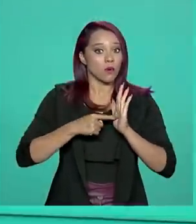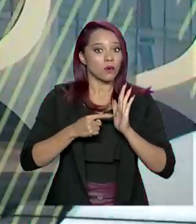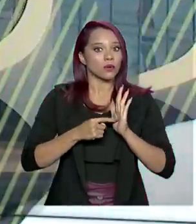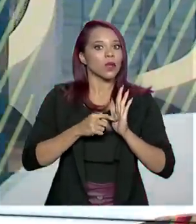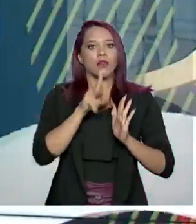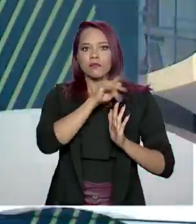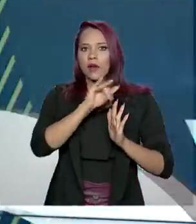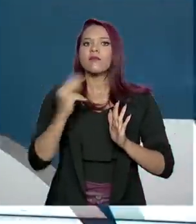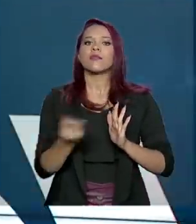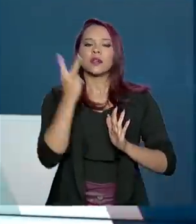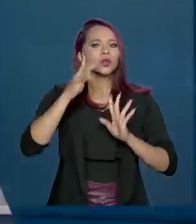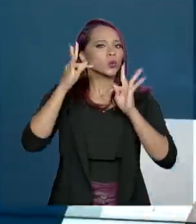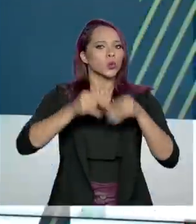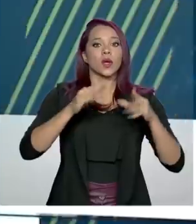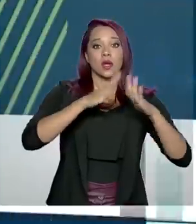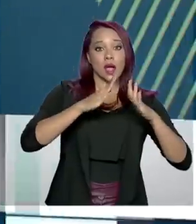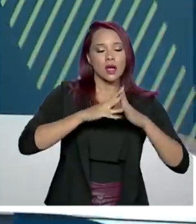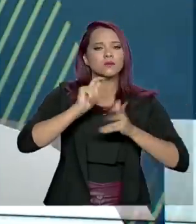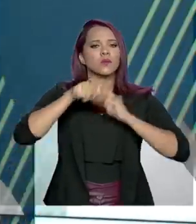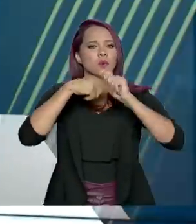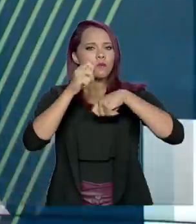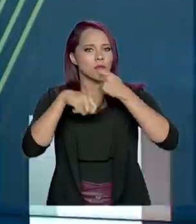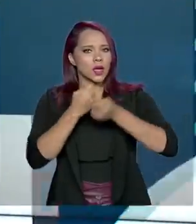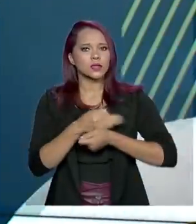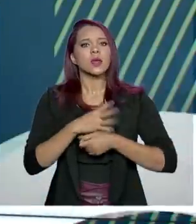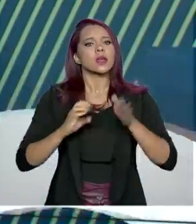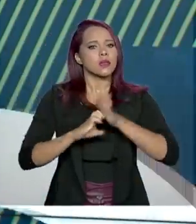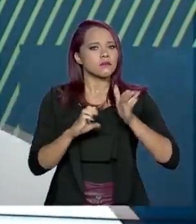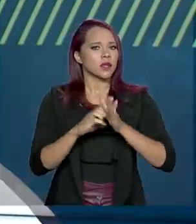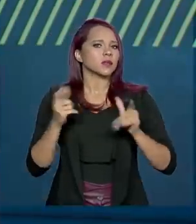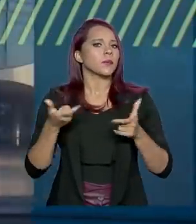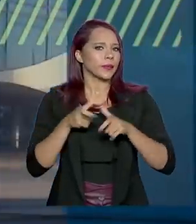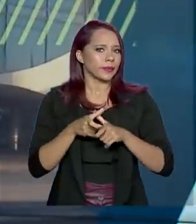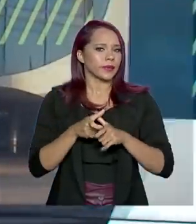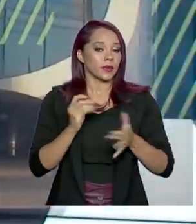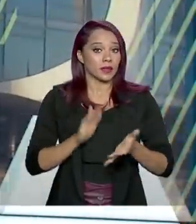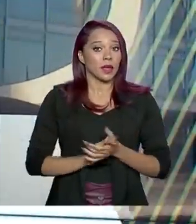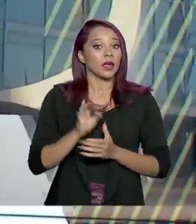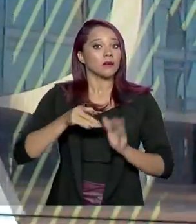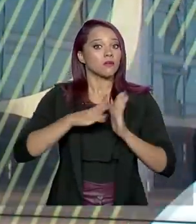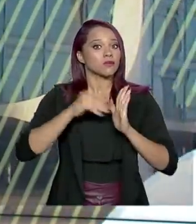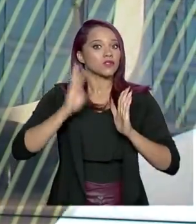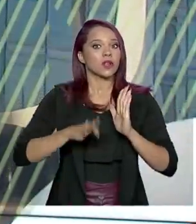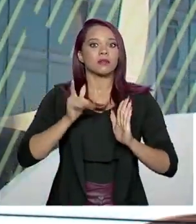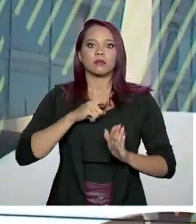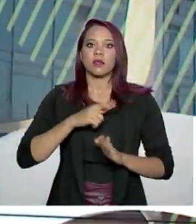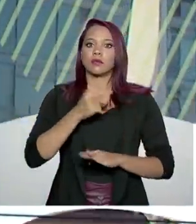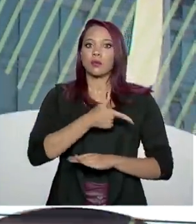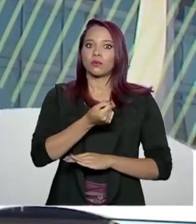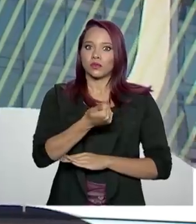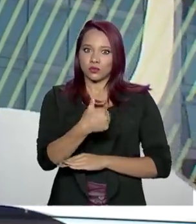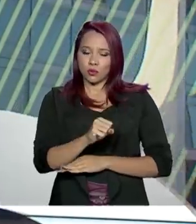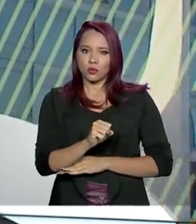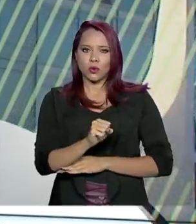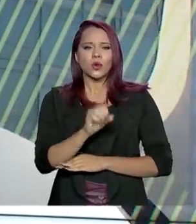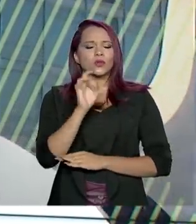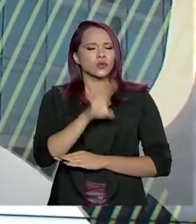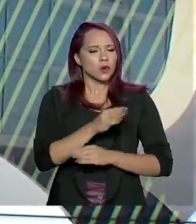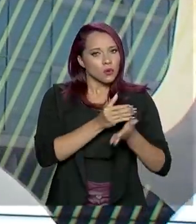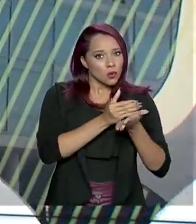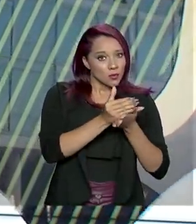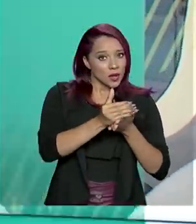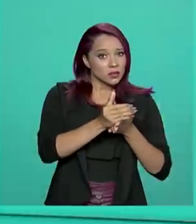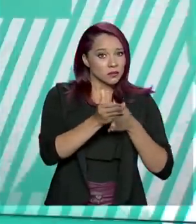para todas as residências, comércios e pequenas indústrias. O modelo existe desde 2018, mas inicialmente